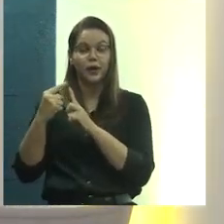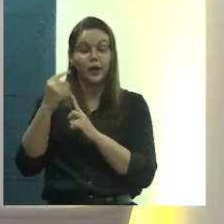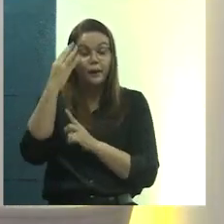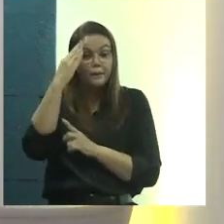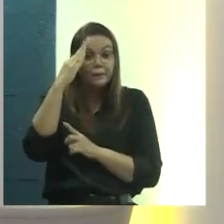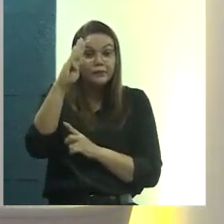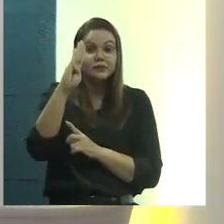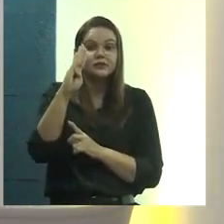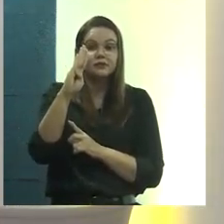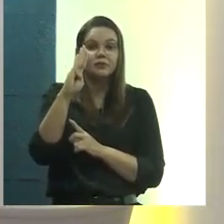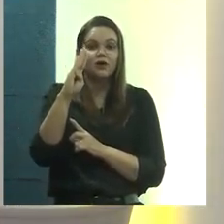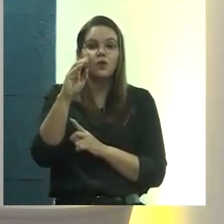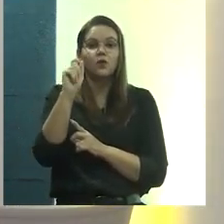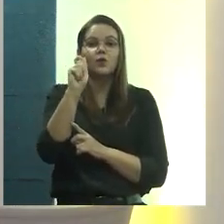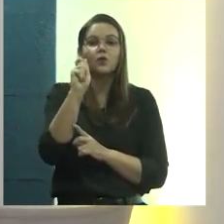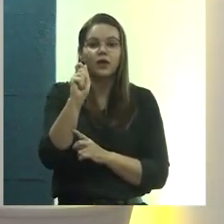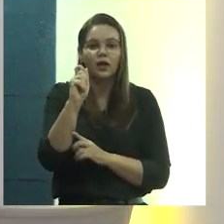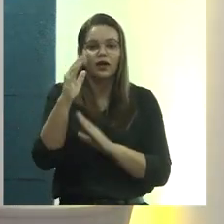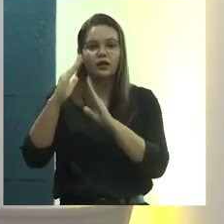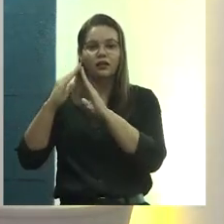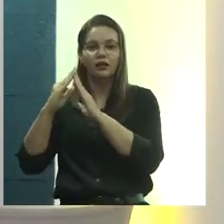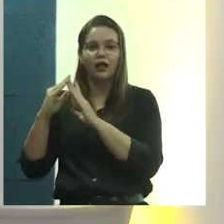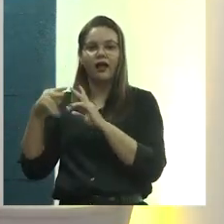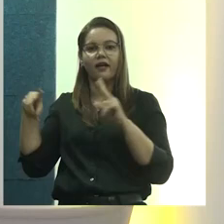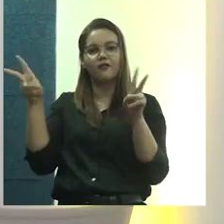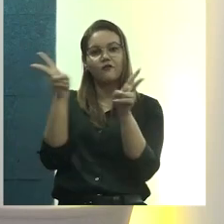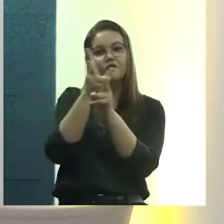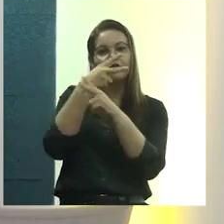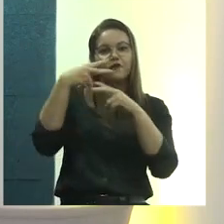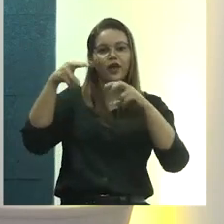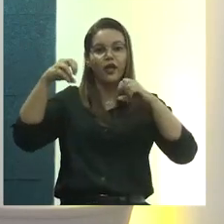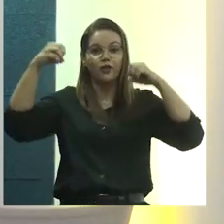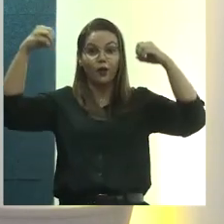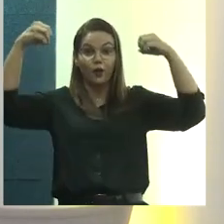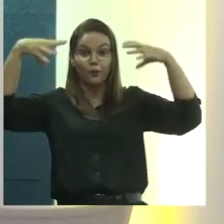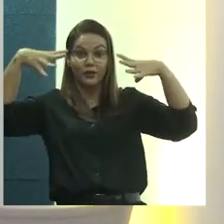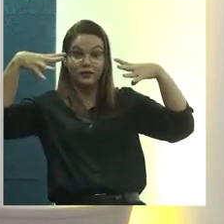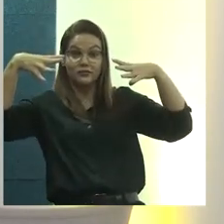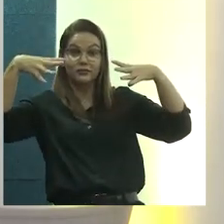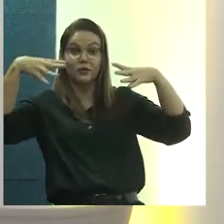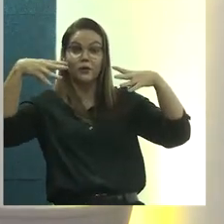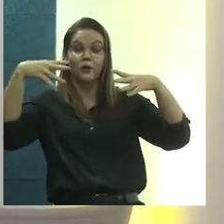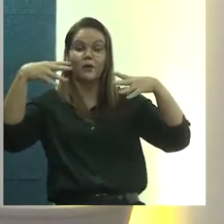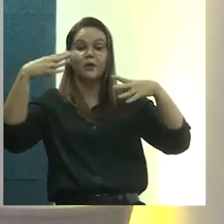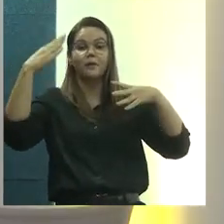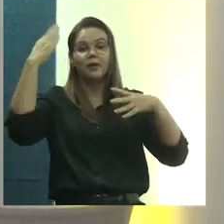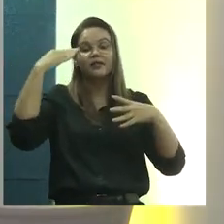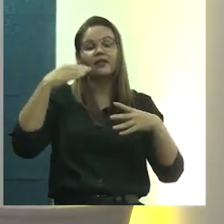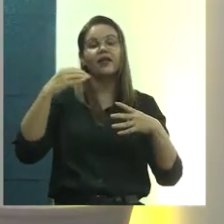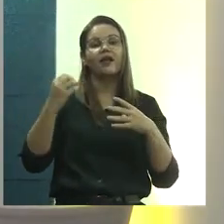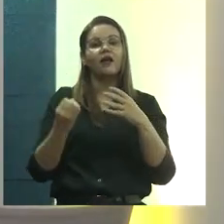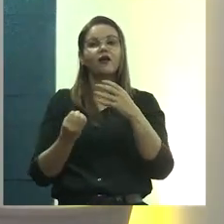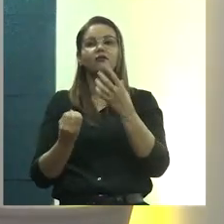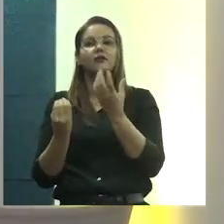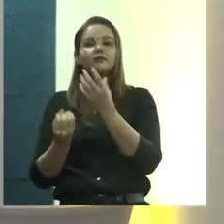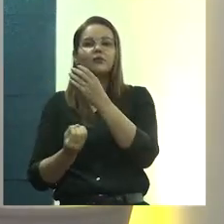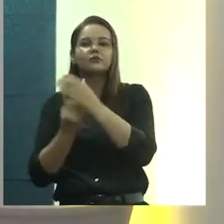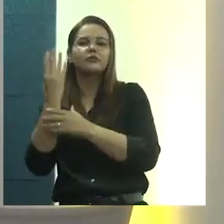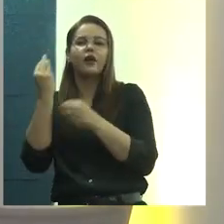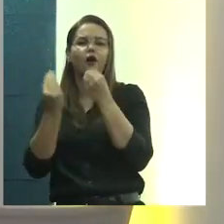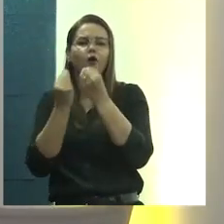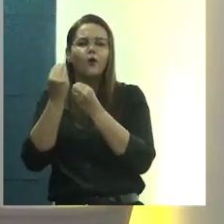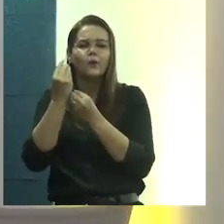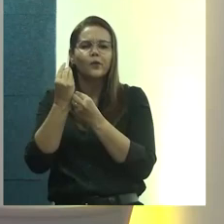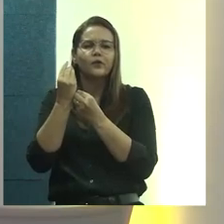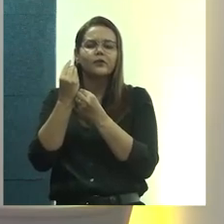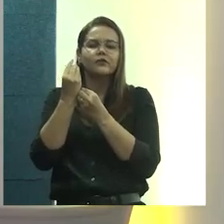tem nessas moradias é a questão da ventilação, da iluminação, então criar algumas formas de iluminação e ventilação. E esses estudos são